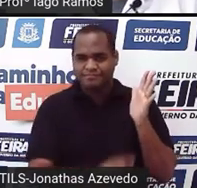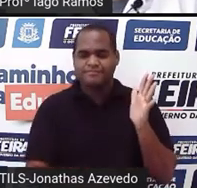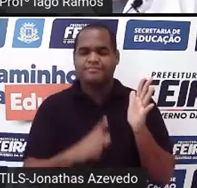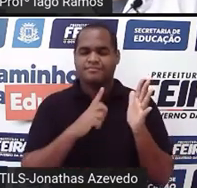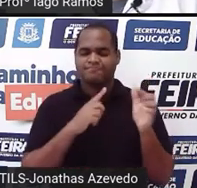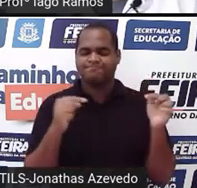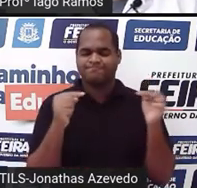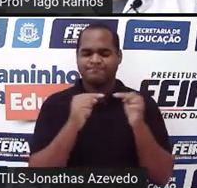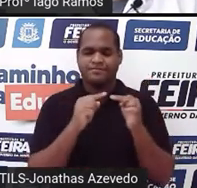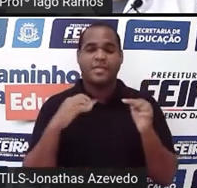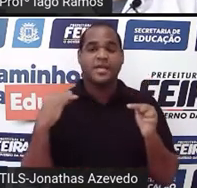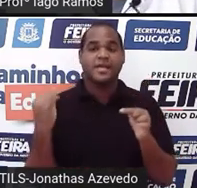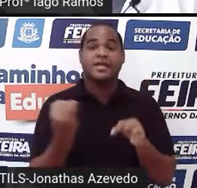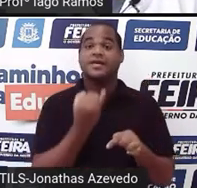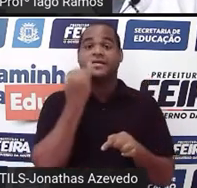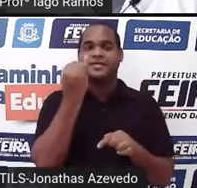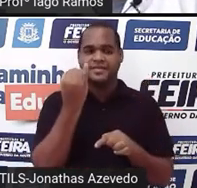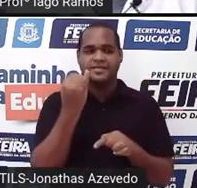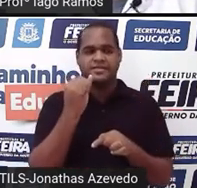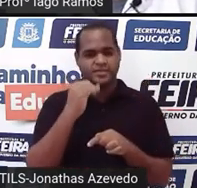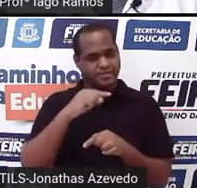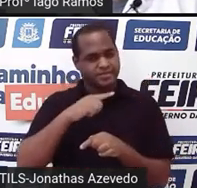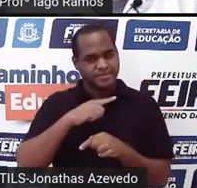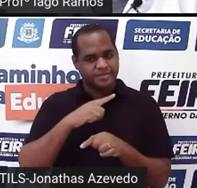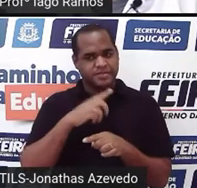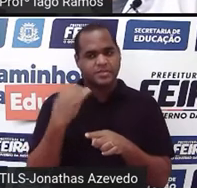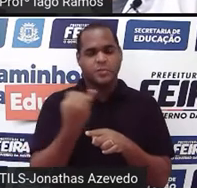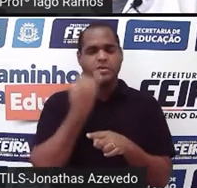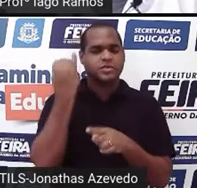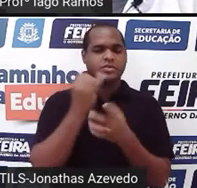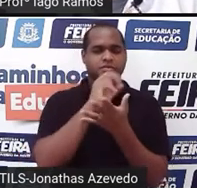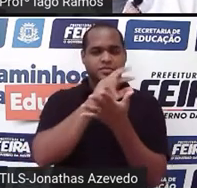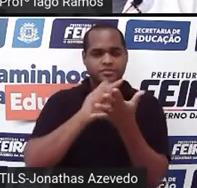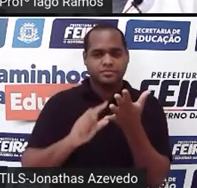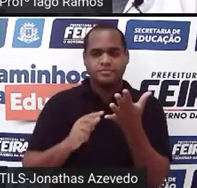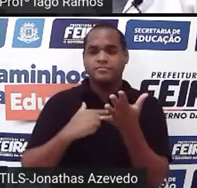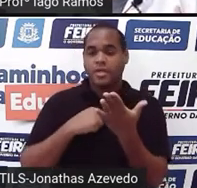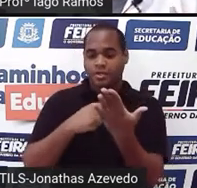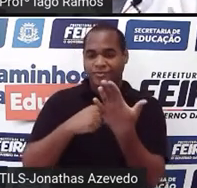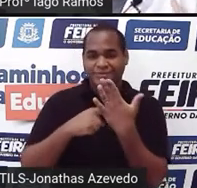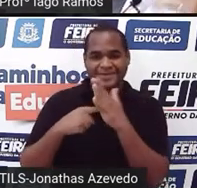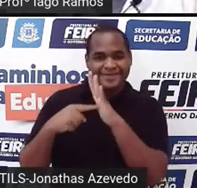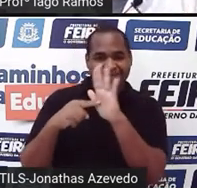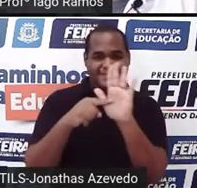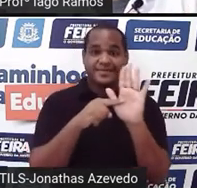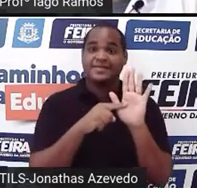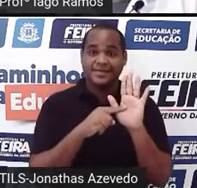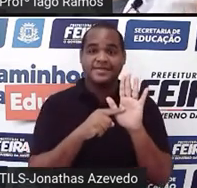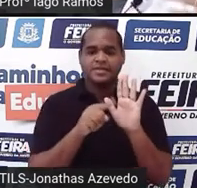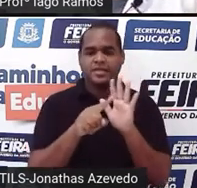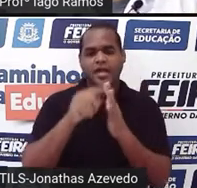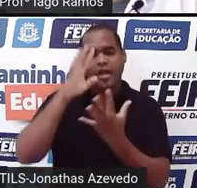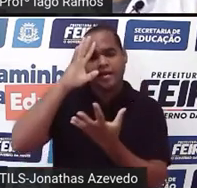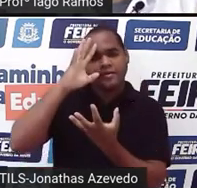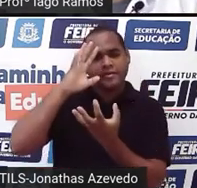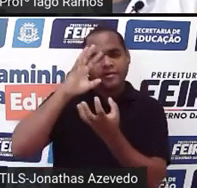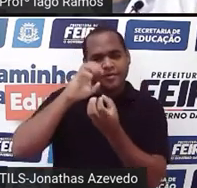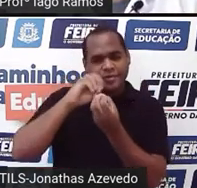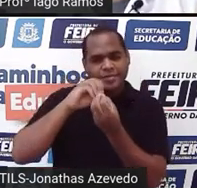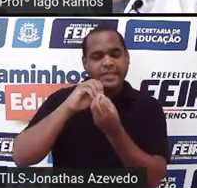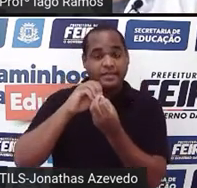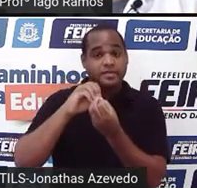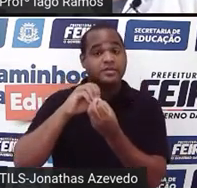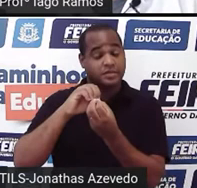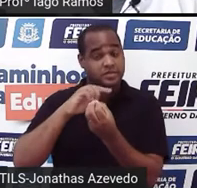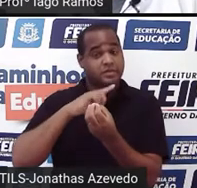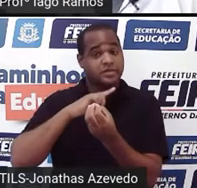importantes, né? São importantes elementos que nos ajudam, ajudam a mim, ajudam a você, ajudam a qualquer